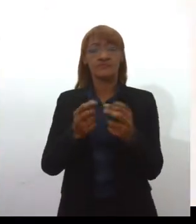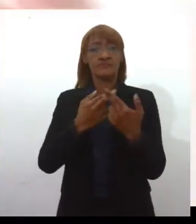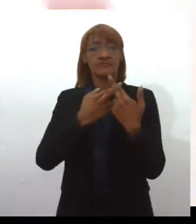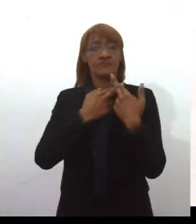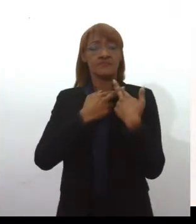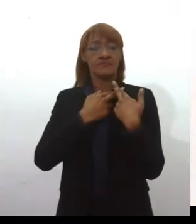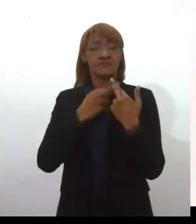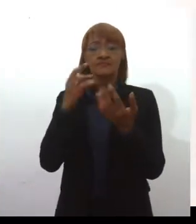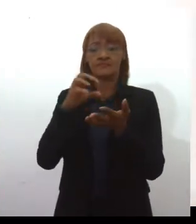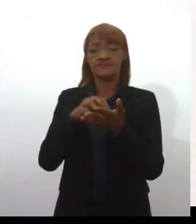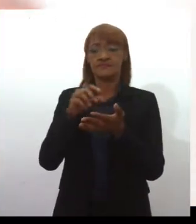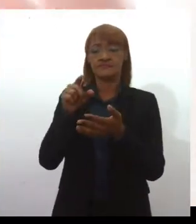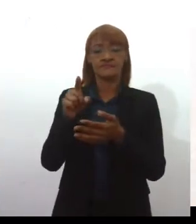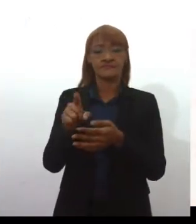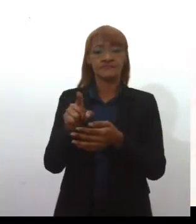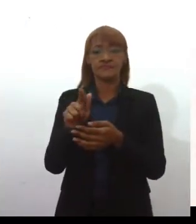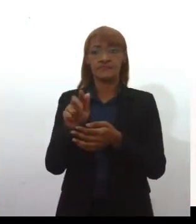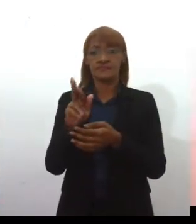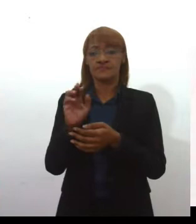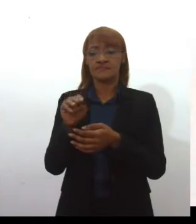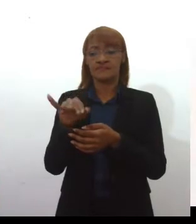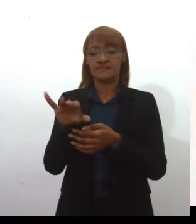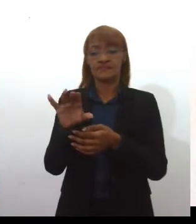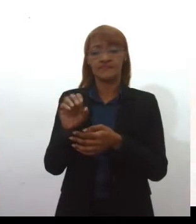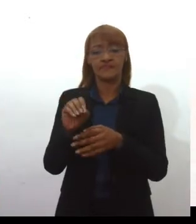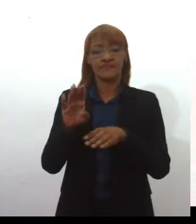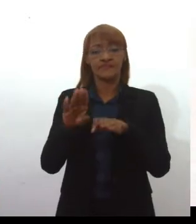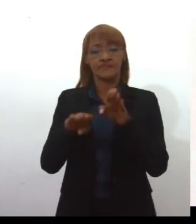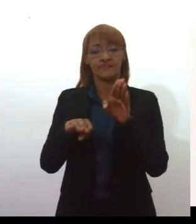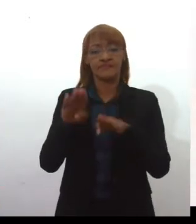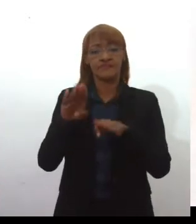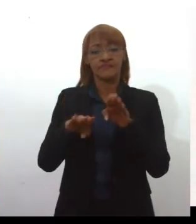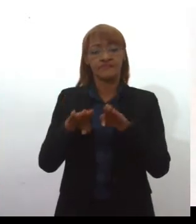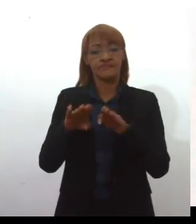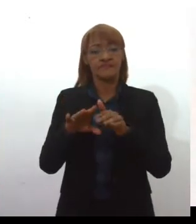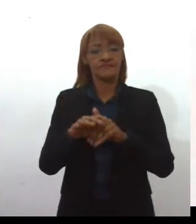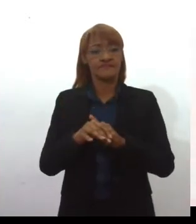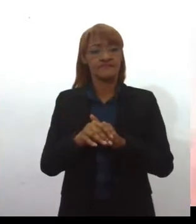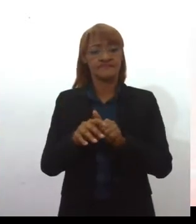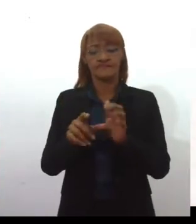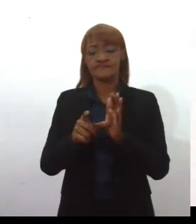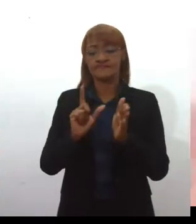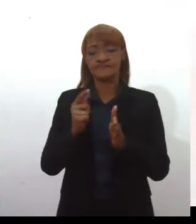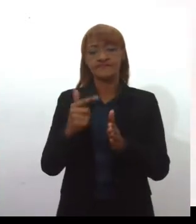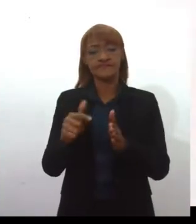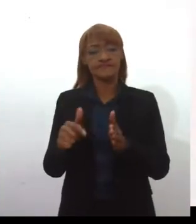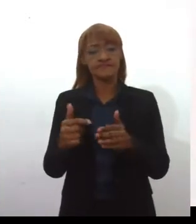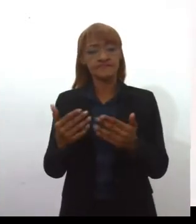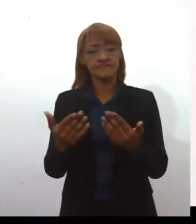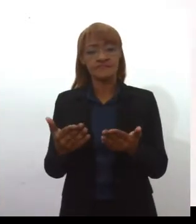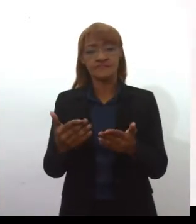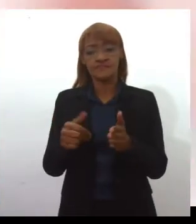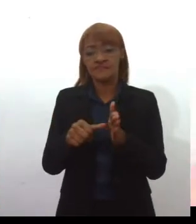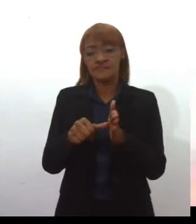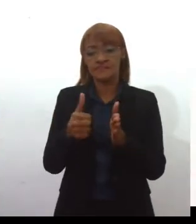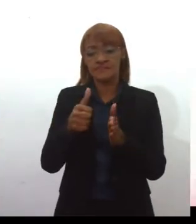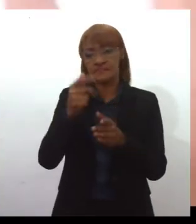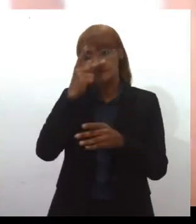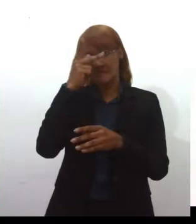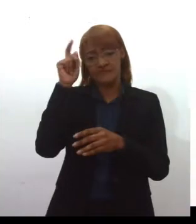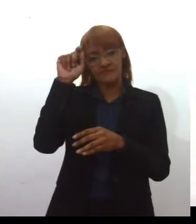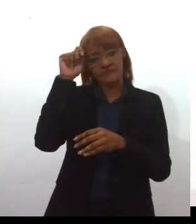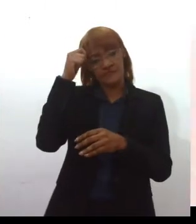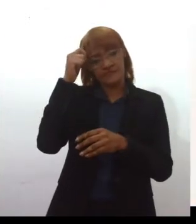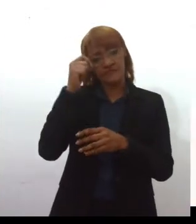nós estamos falando também, talvez, a gente não achou ninguém antes dela, da primeira pessoa negra a ser dirigente